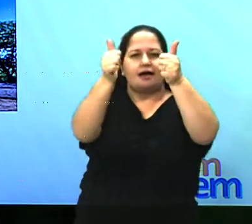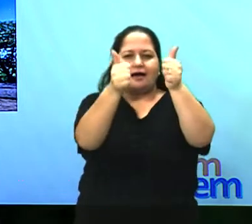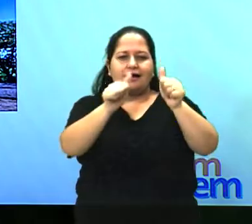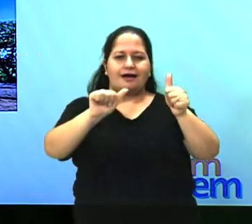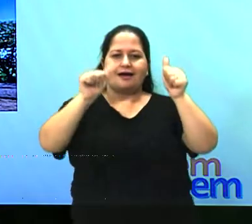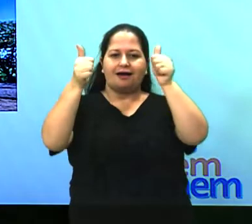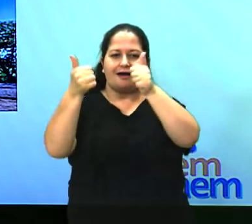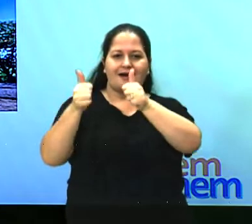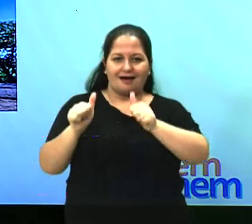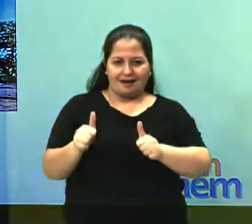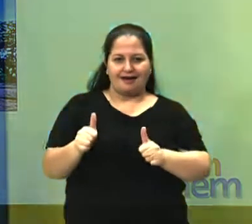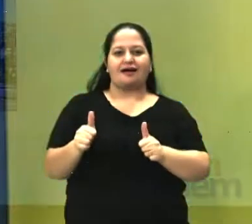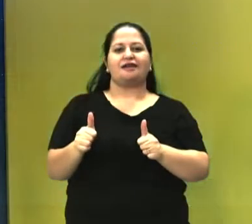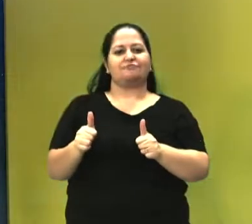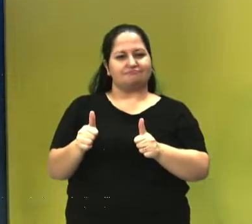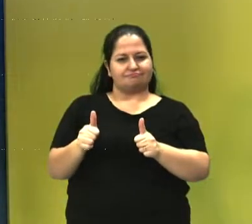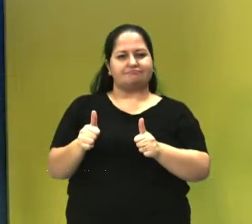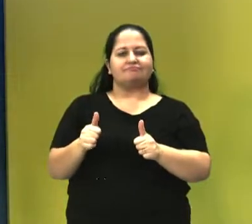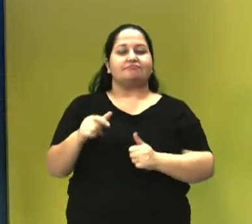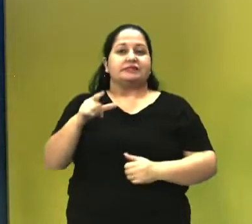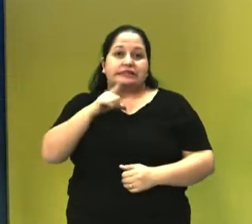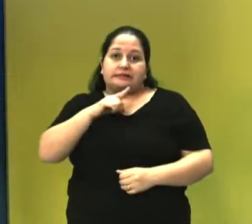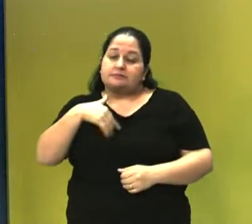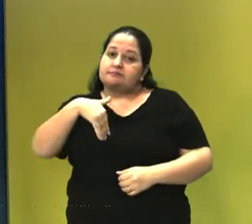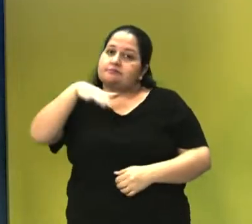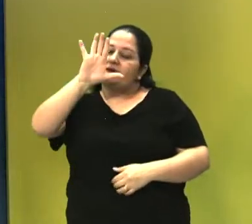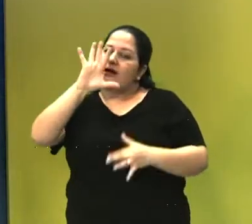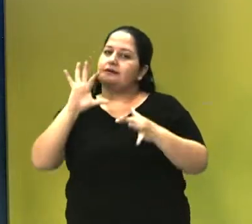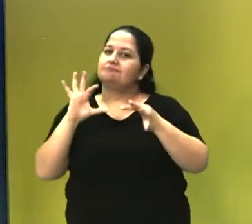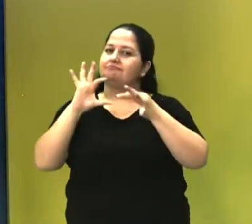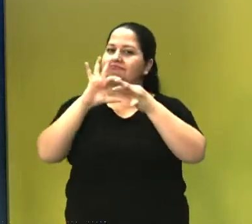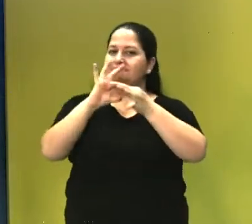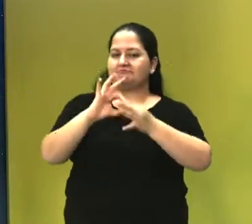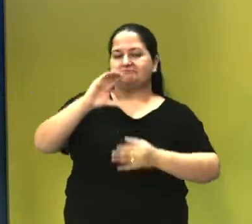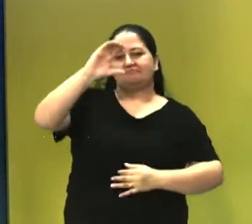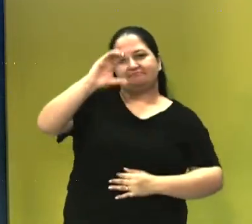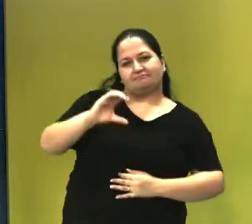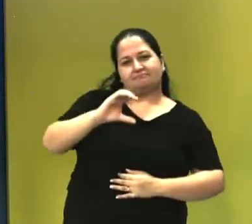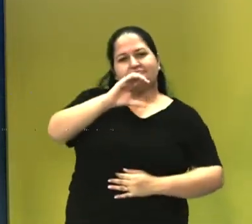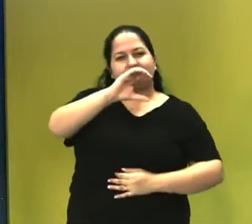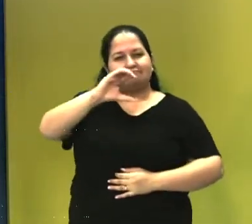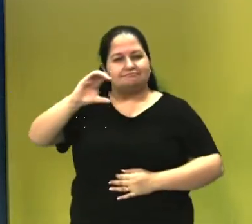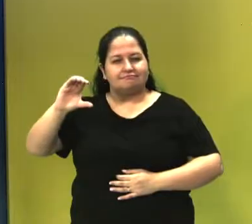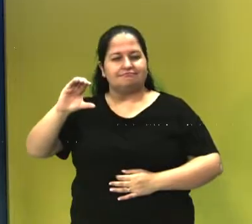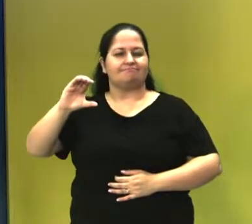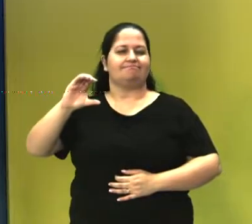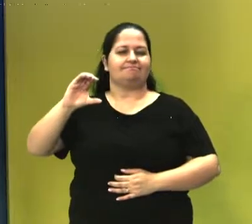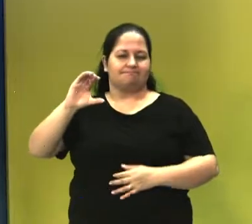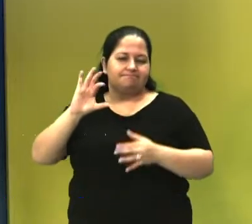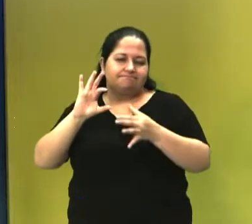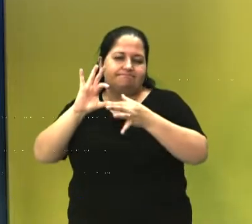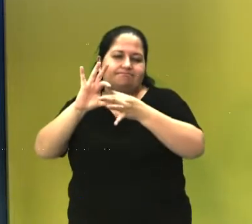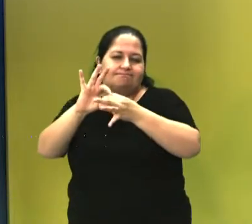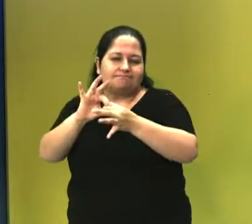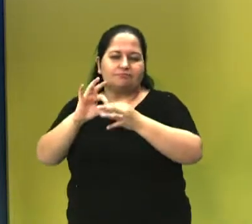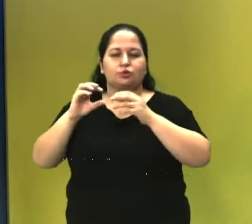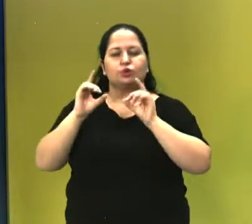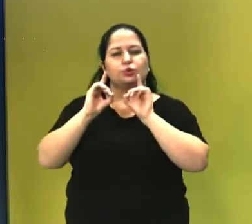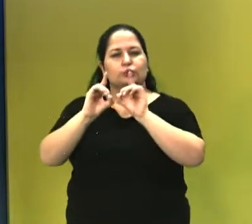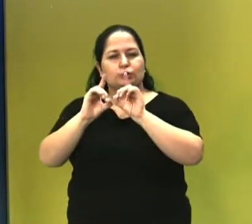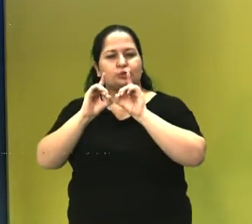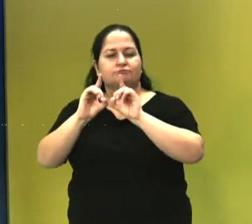tanto no sentido mais catolicizante, catequizante, mas sempre